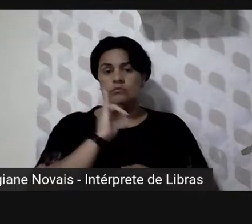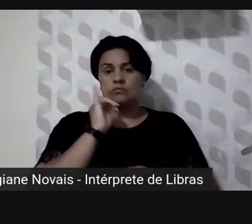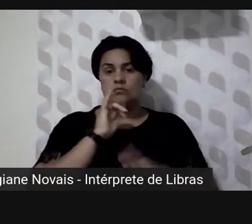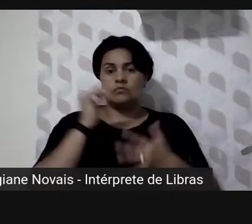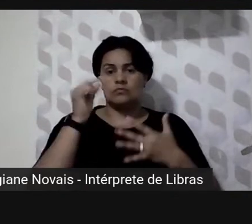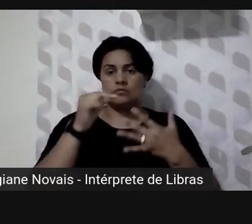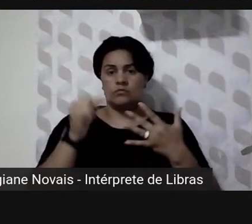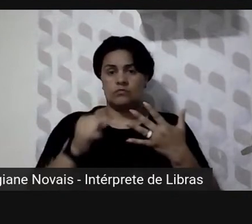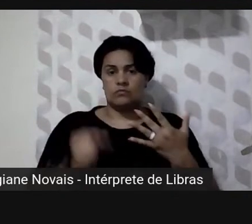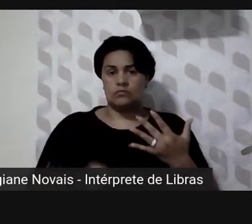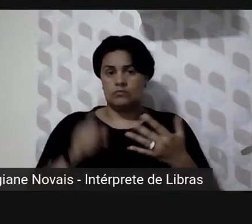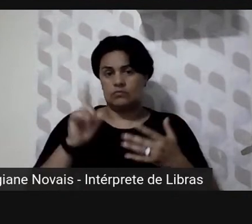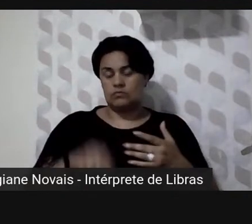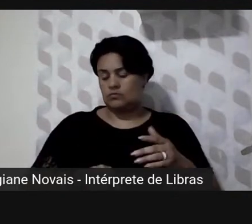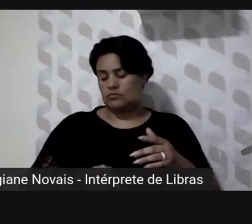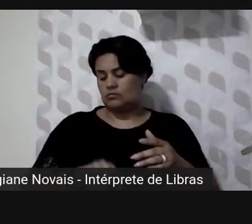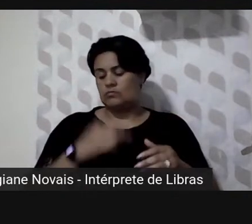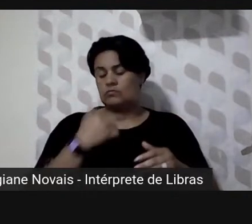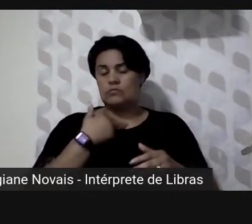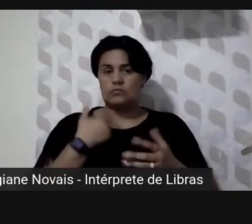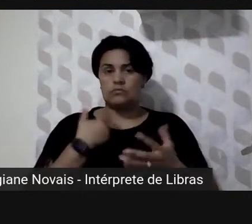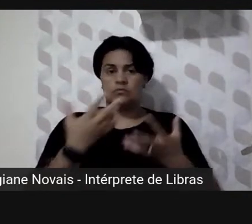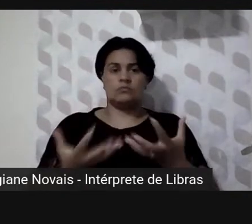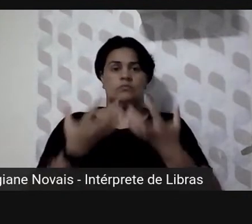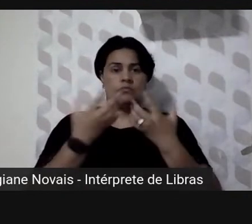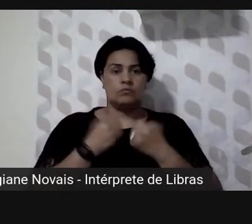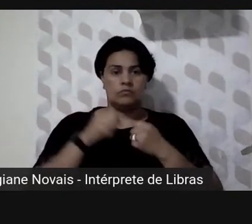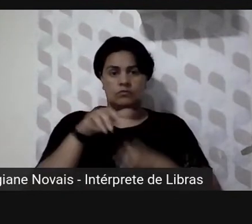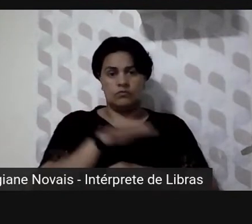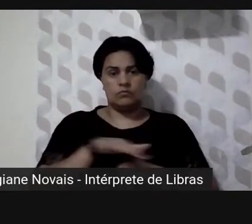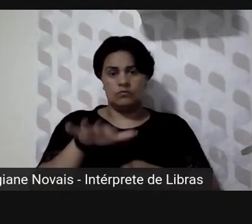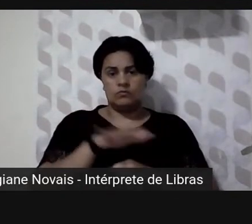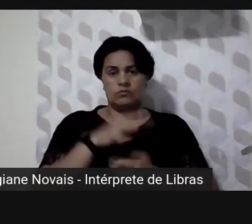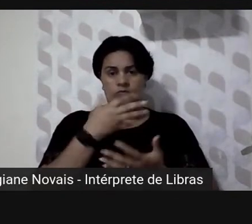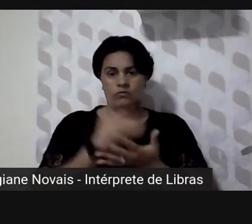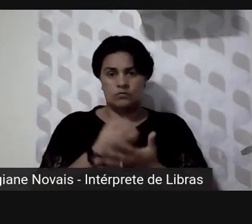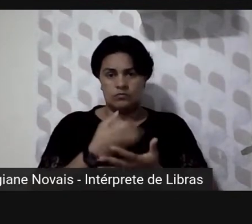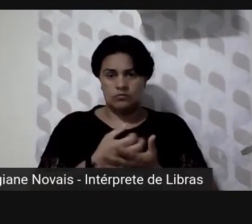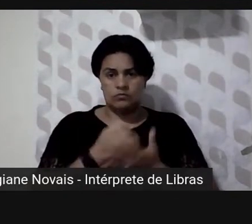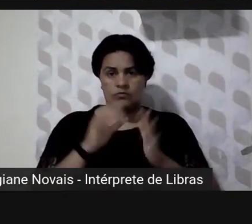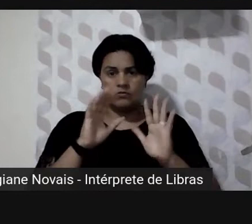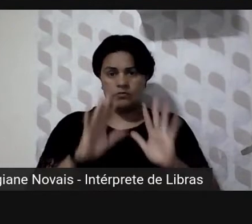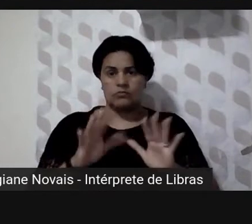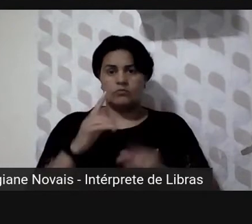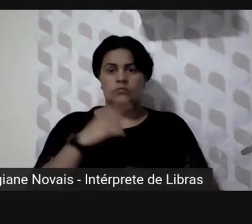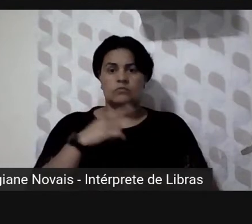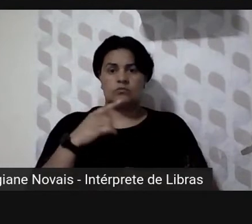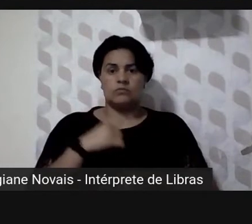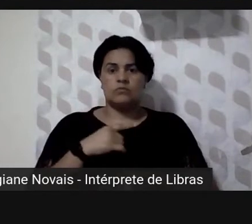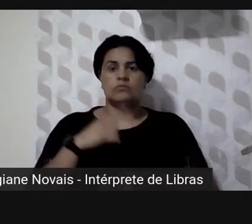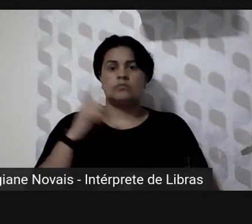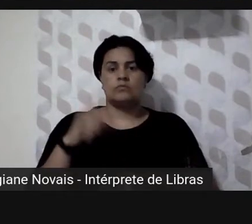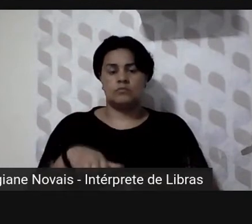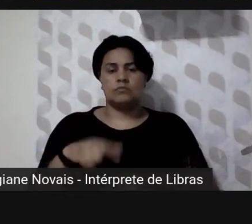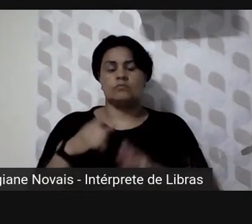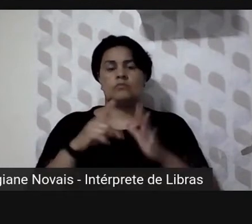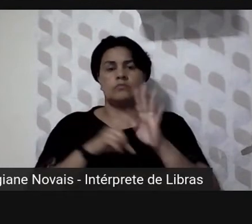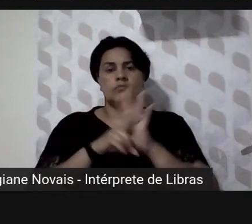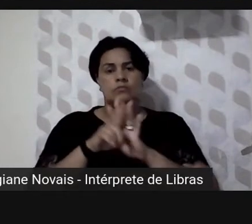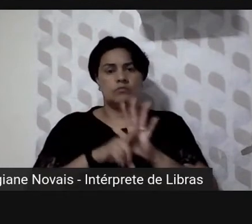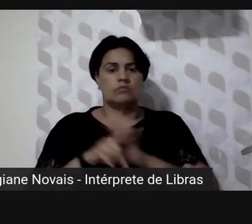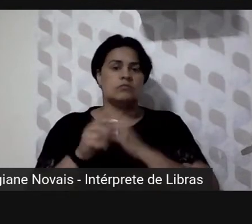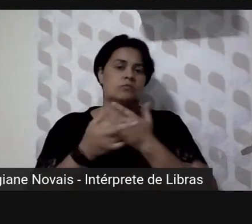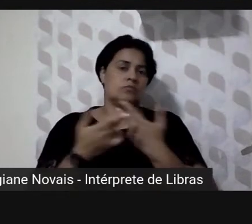aquilo que não pode ser acolhido no âmbito da base de dados então normalmente você tem consultores evidentemente na área do direito que